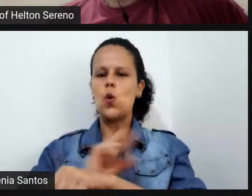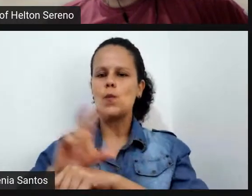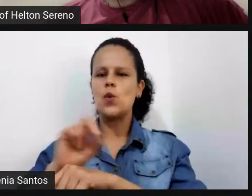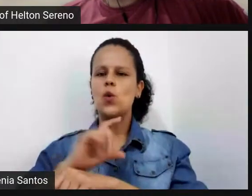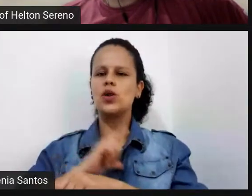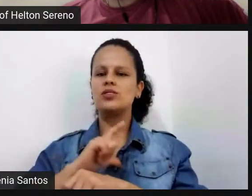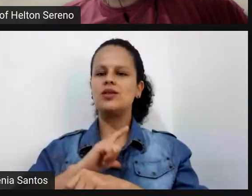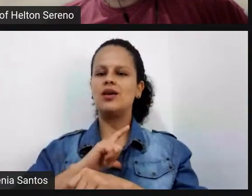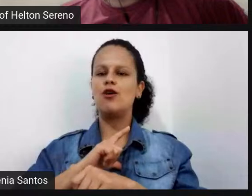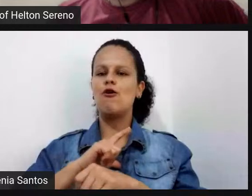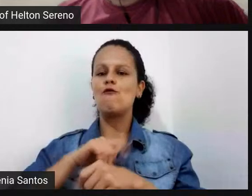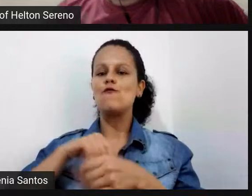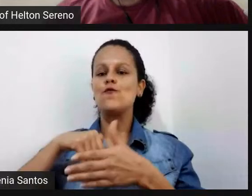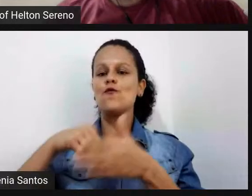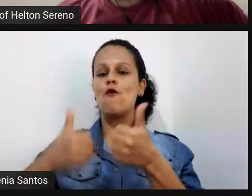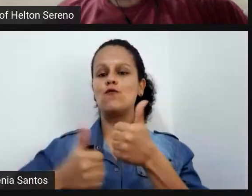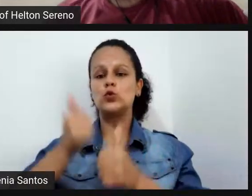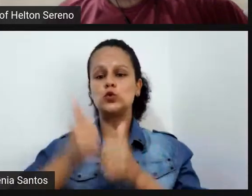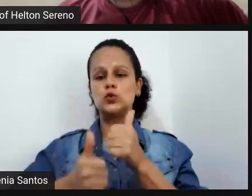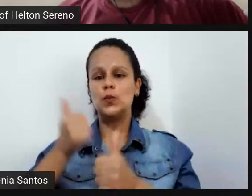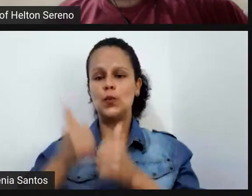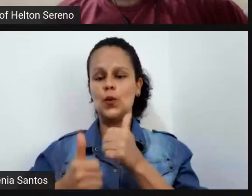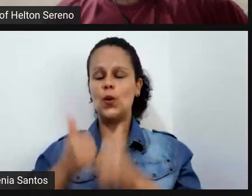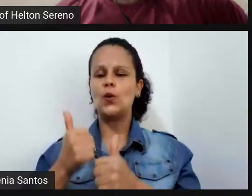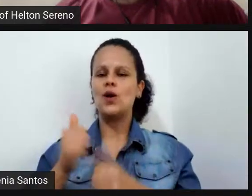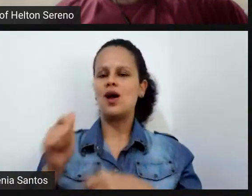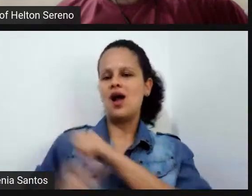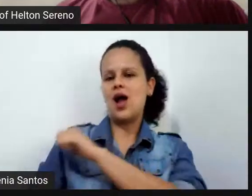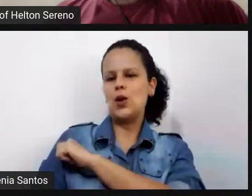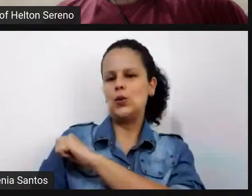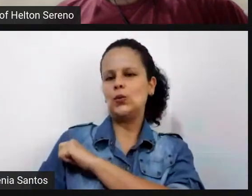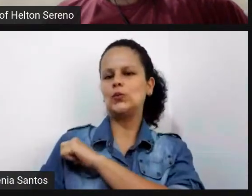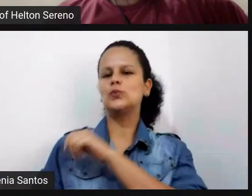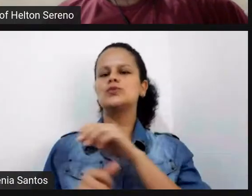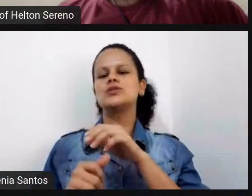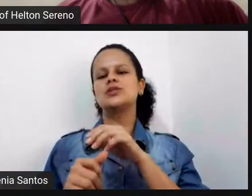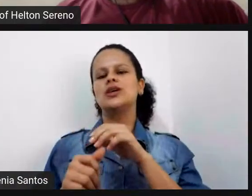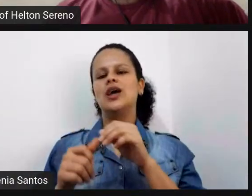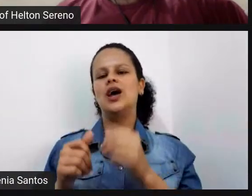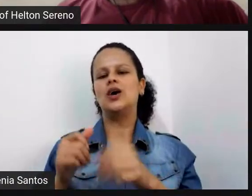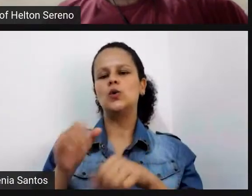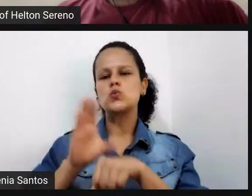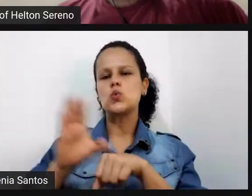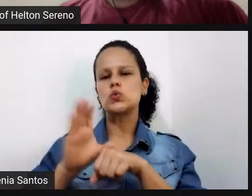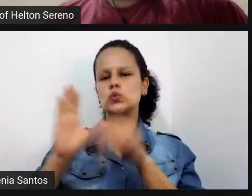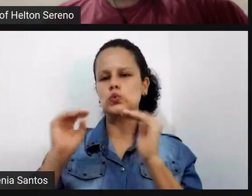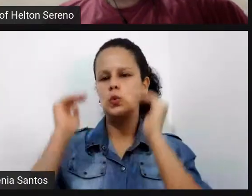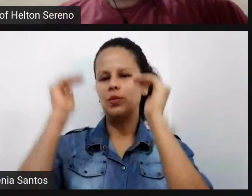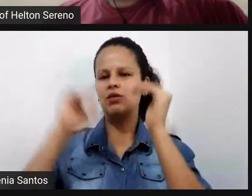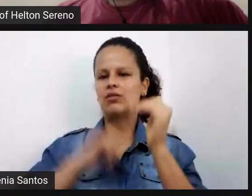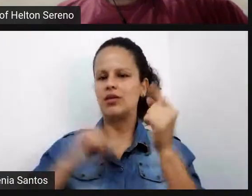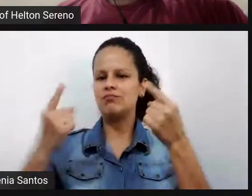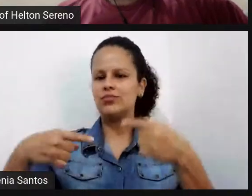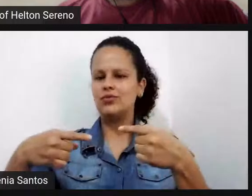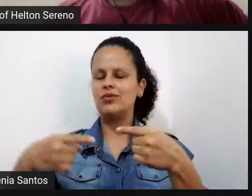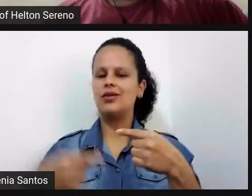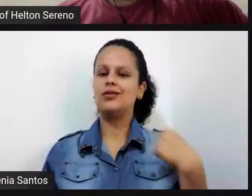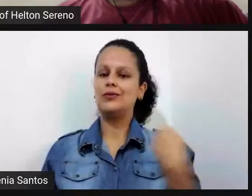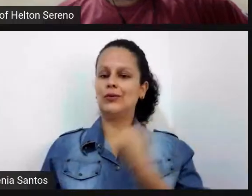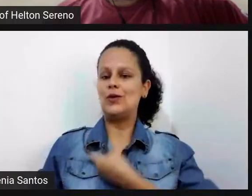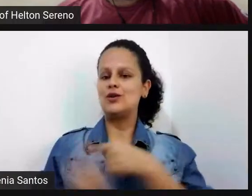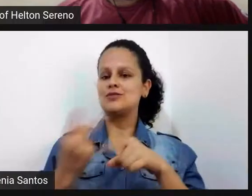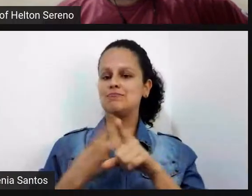técnico competindo com alunos de graduação e pós-graduação na última final nossa nós ganhamos do ITA em